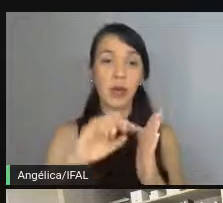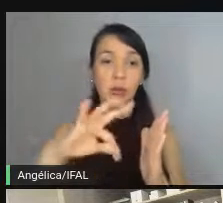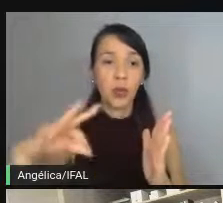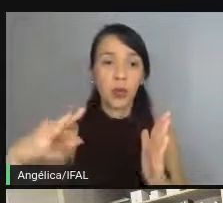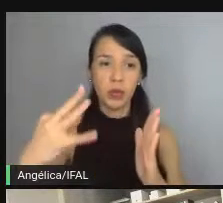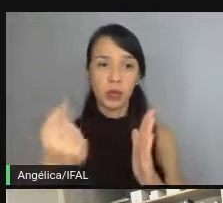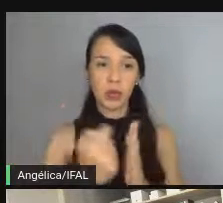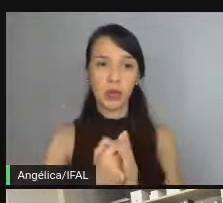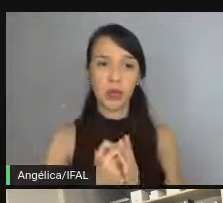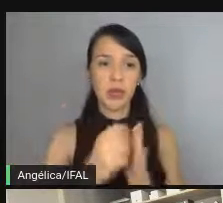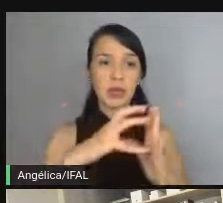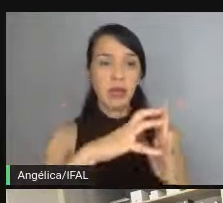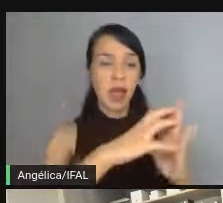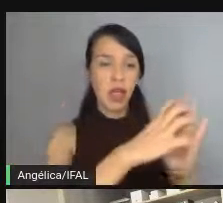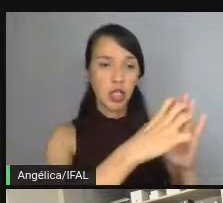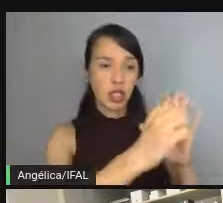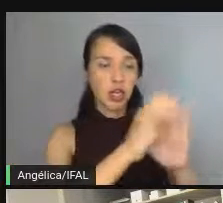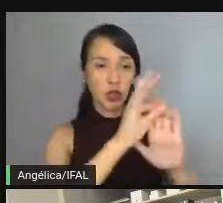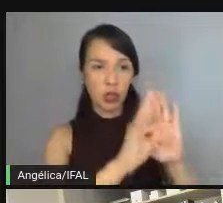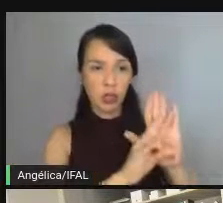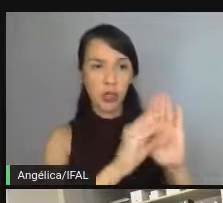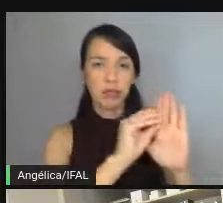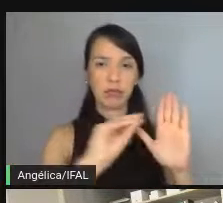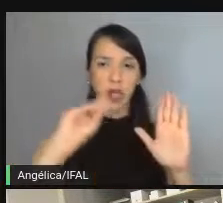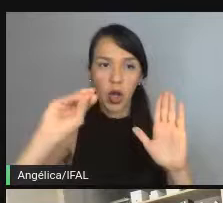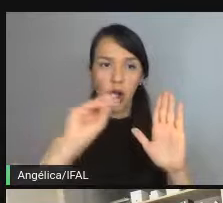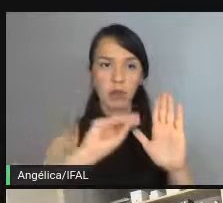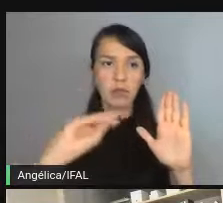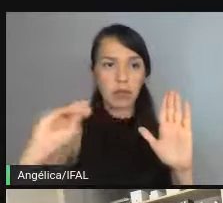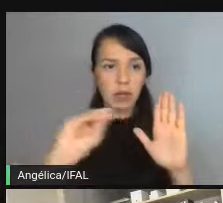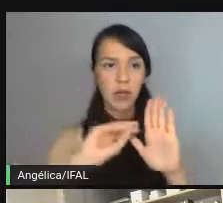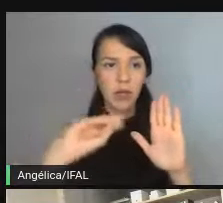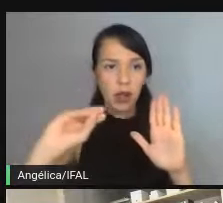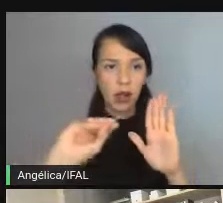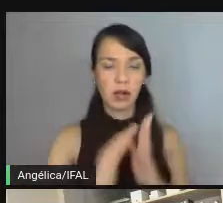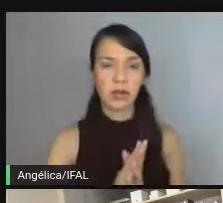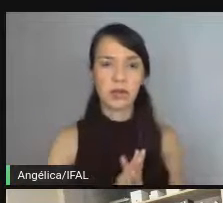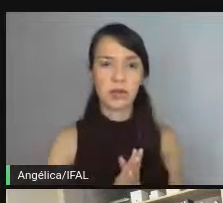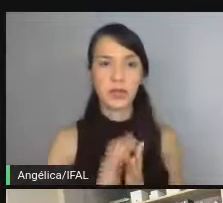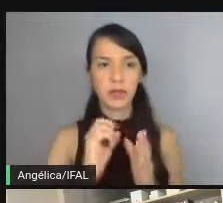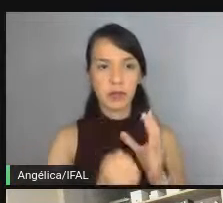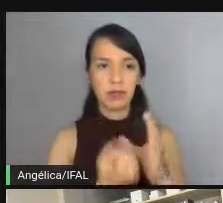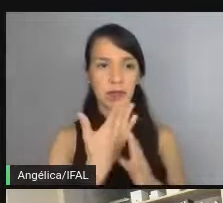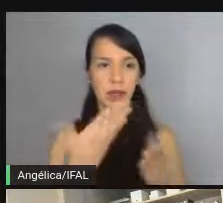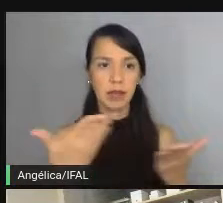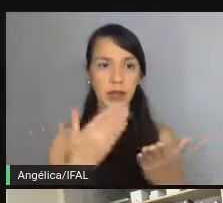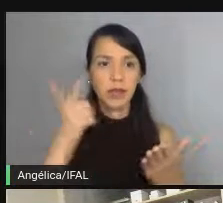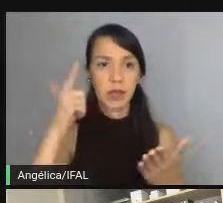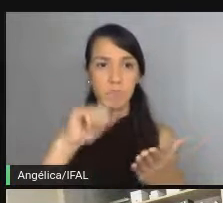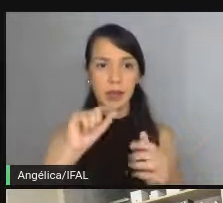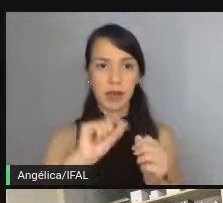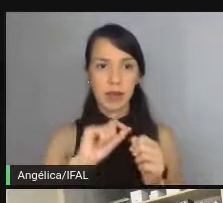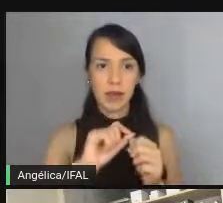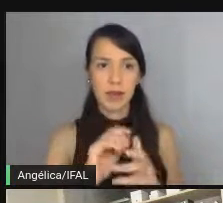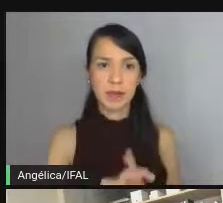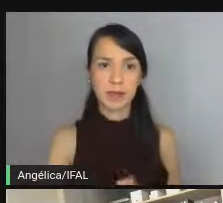toda essa extração feita, todas essas informações que você está está criando, está conseguindo.